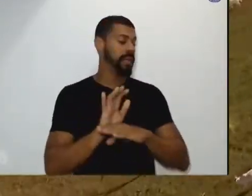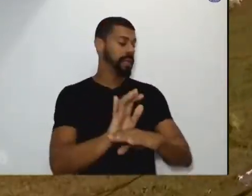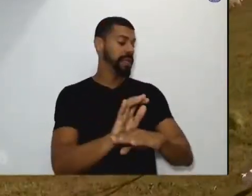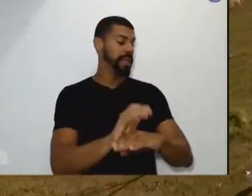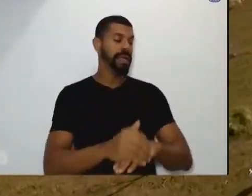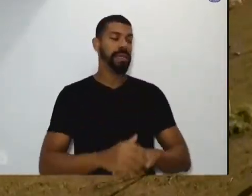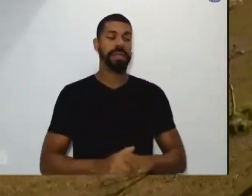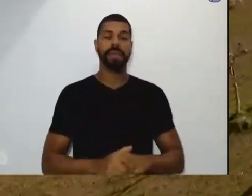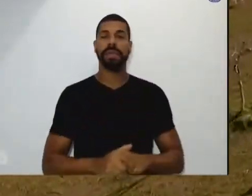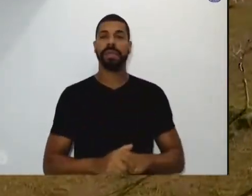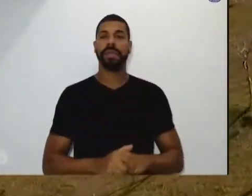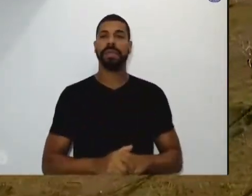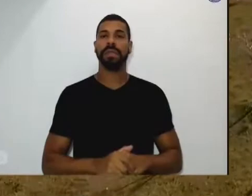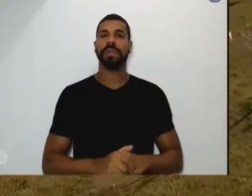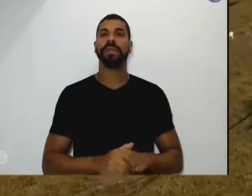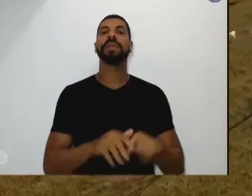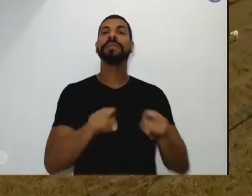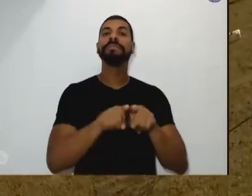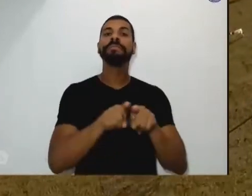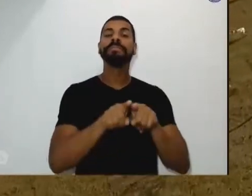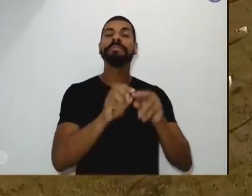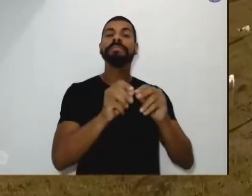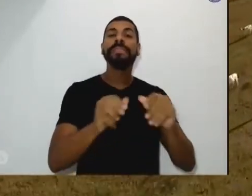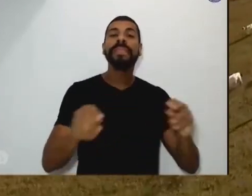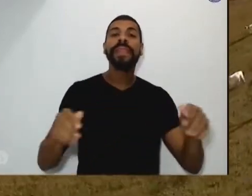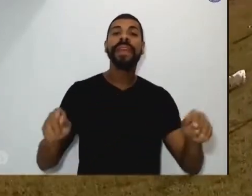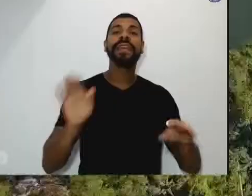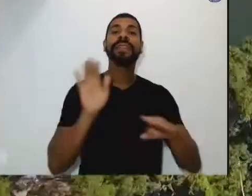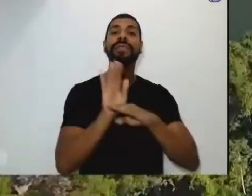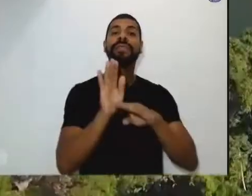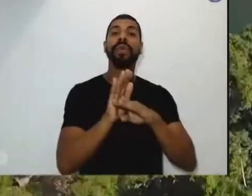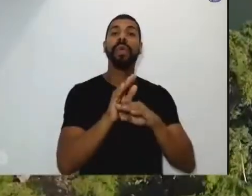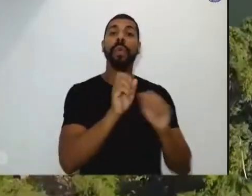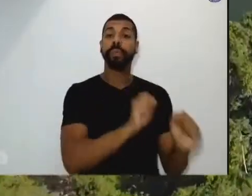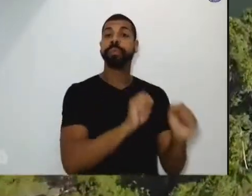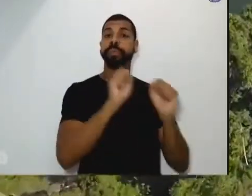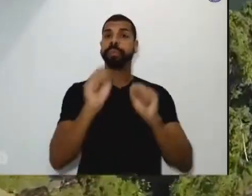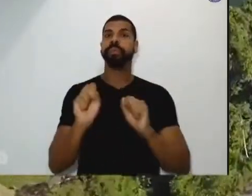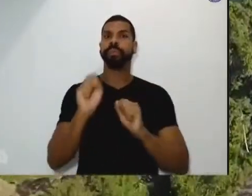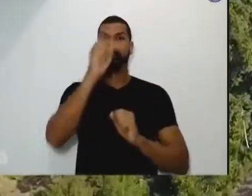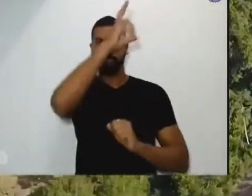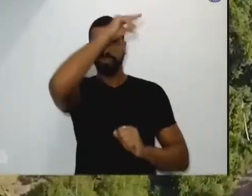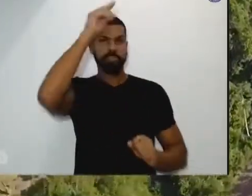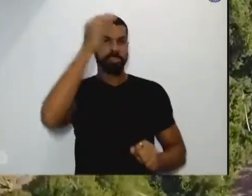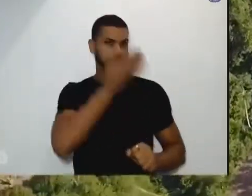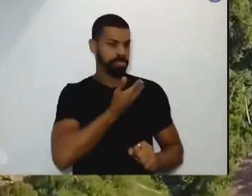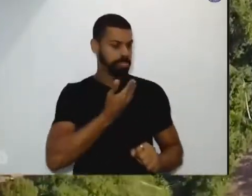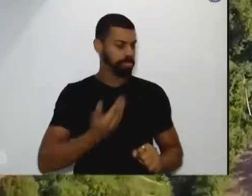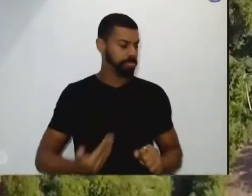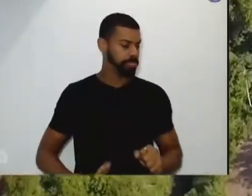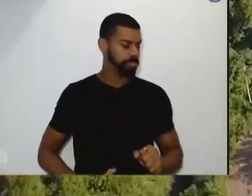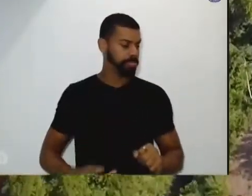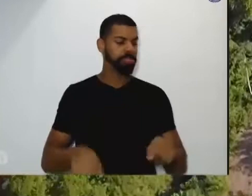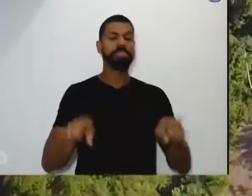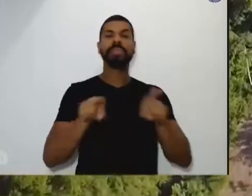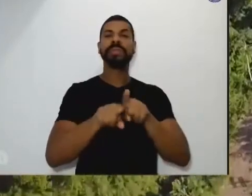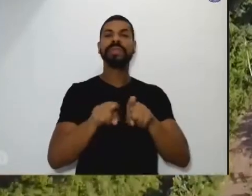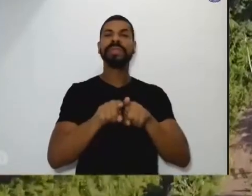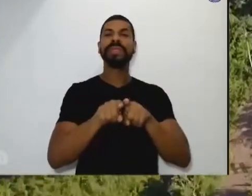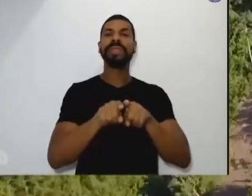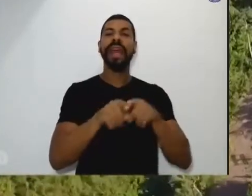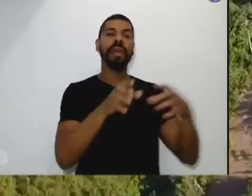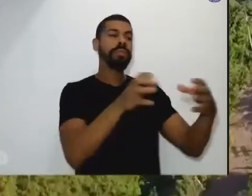as grilagens de terras e a prevaricação do poder público atentam contra a permanência dessas comunidades nos